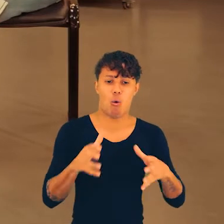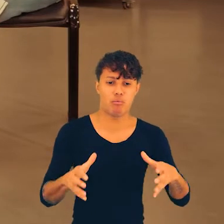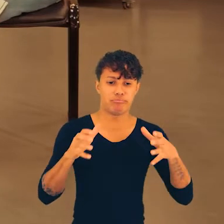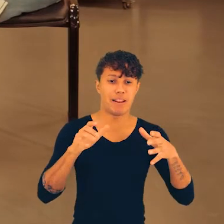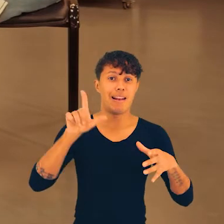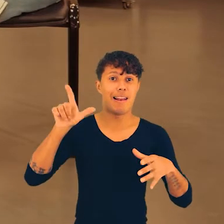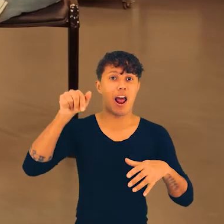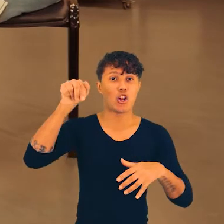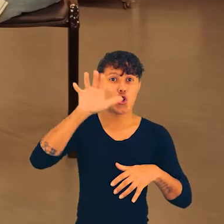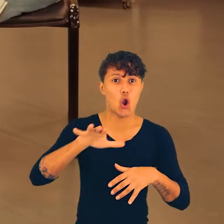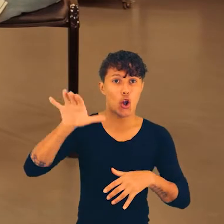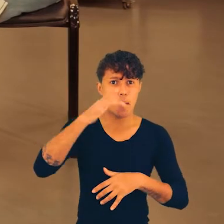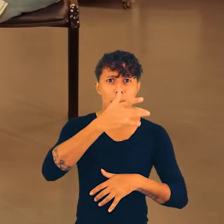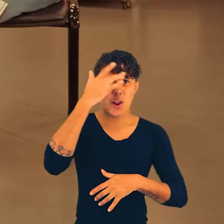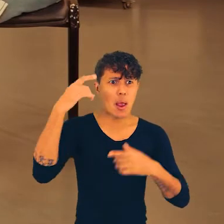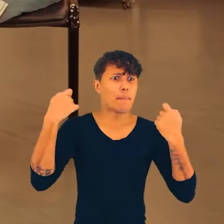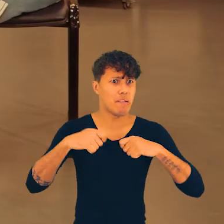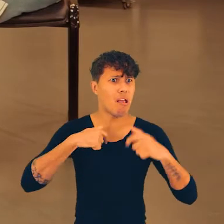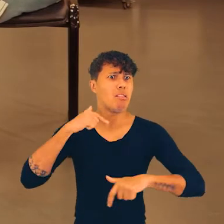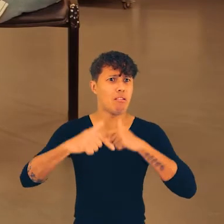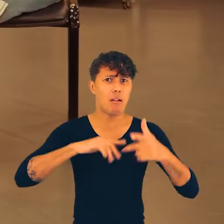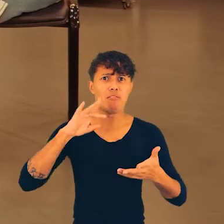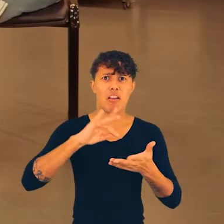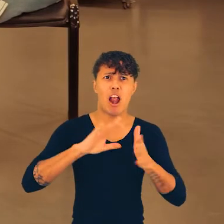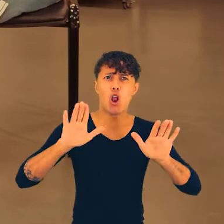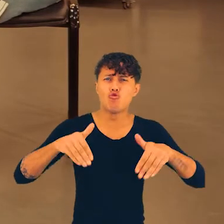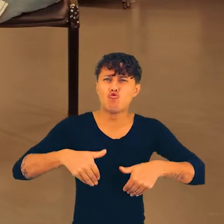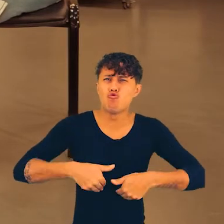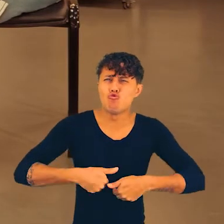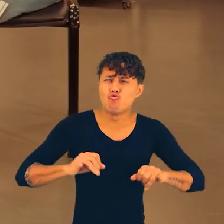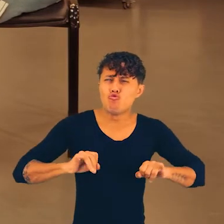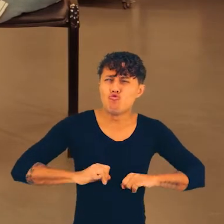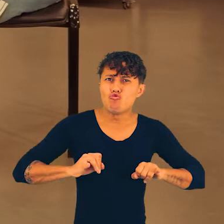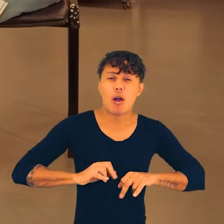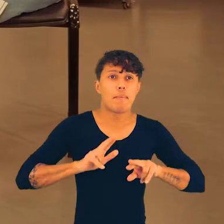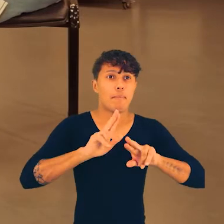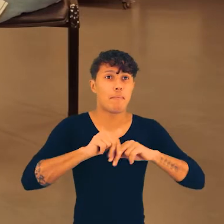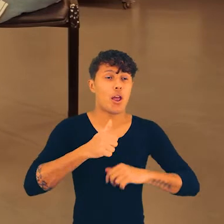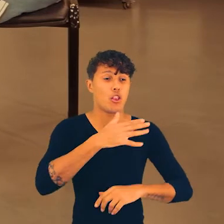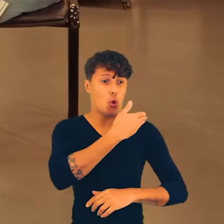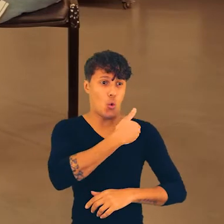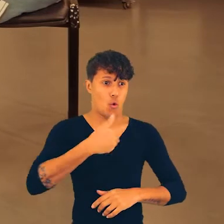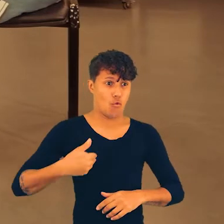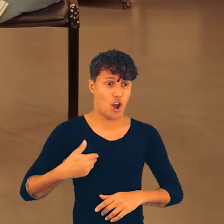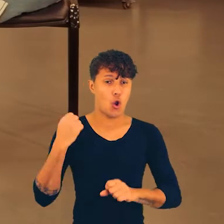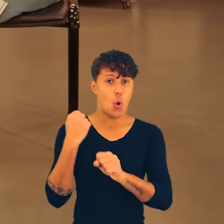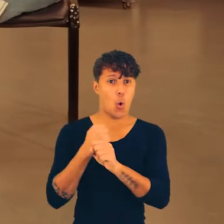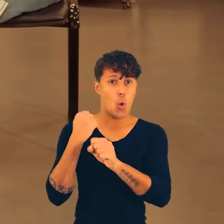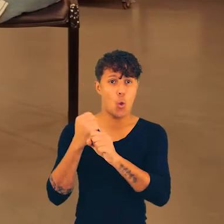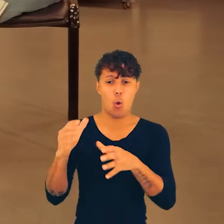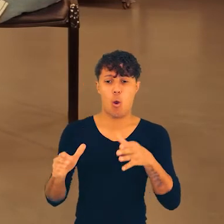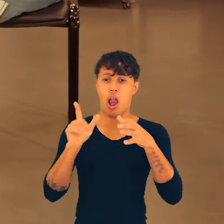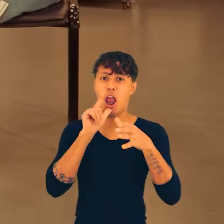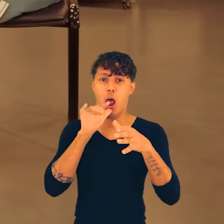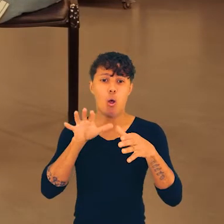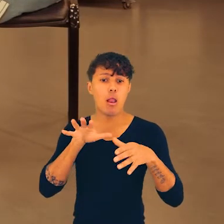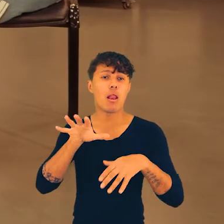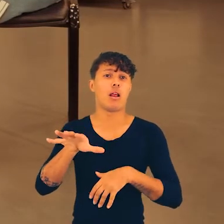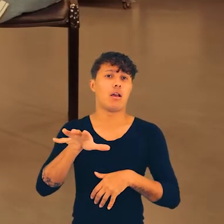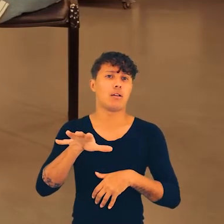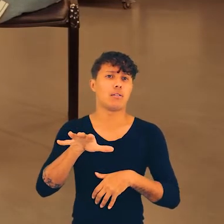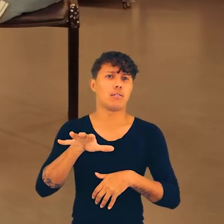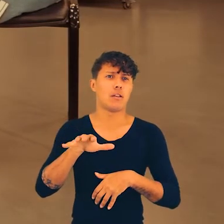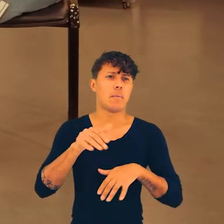construção dos açudes no Nordeste, uma galera que precisava de trabalho, que estava passando fome, e quando o governo foi construir os